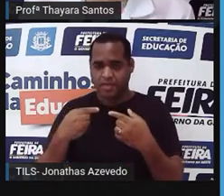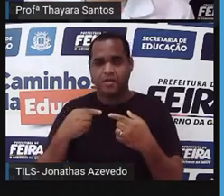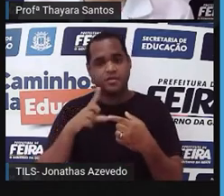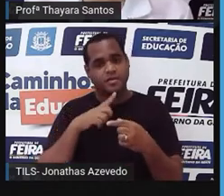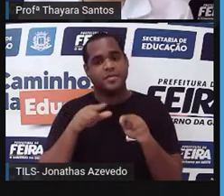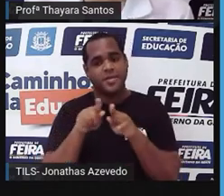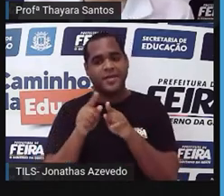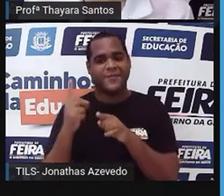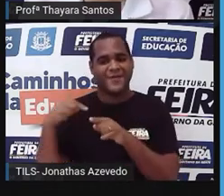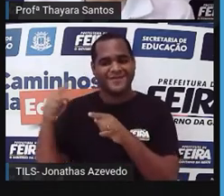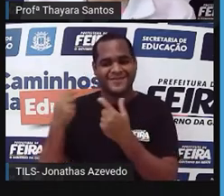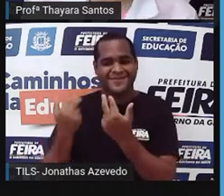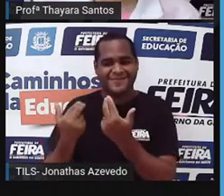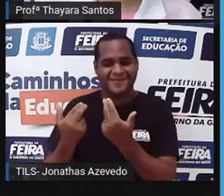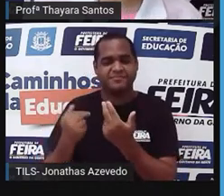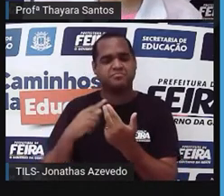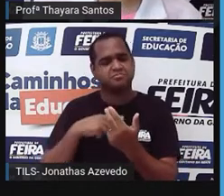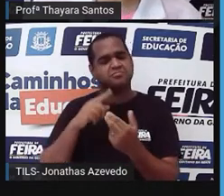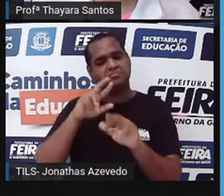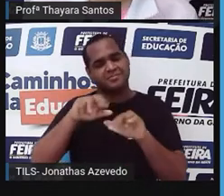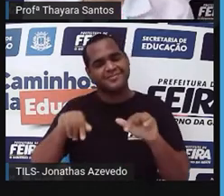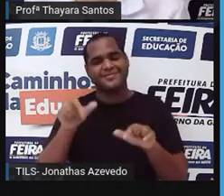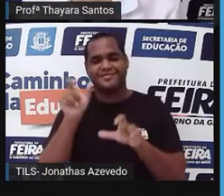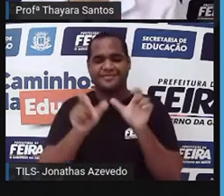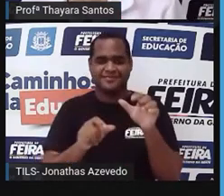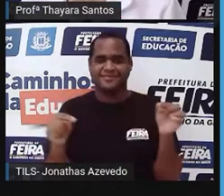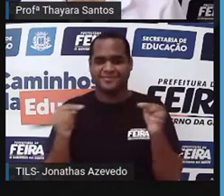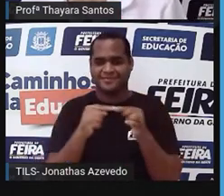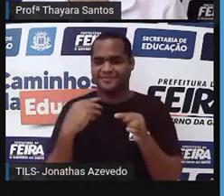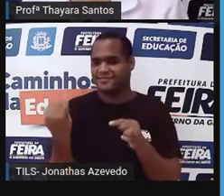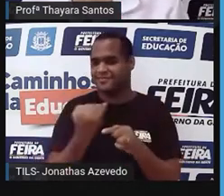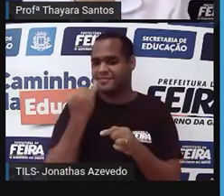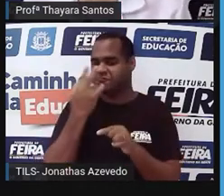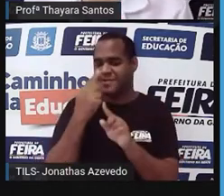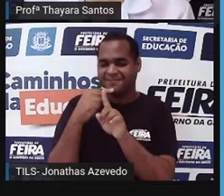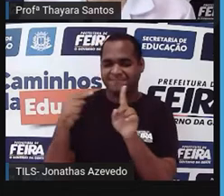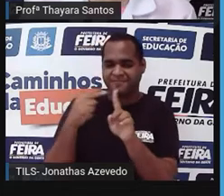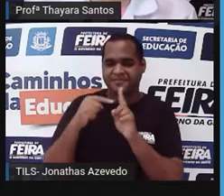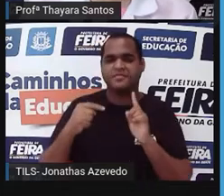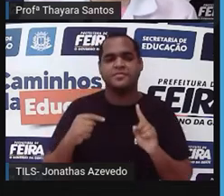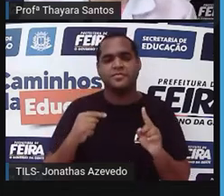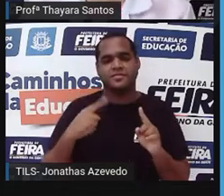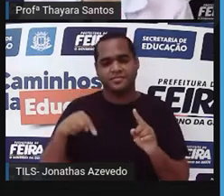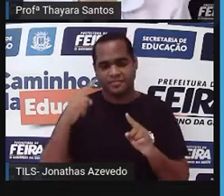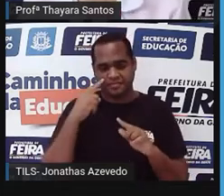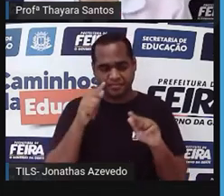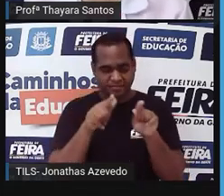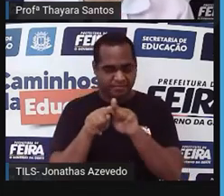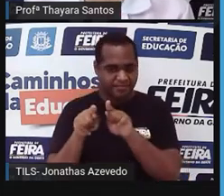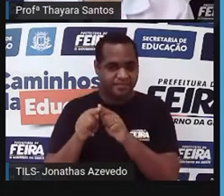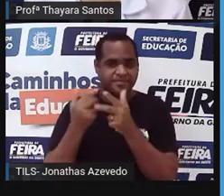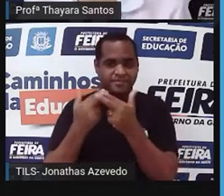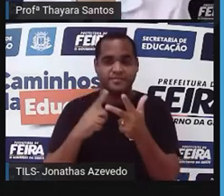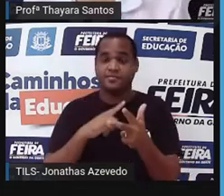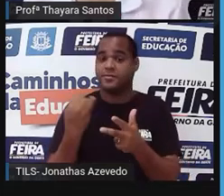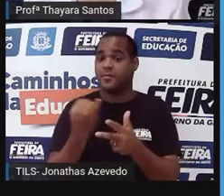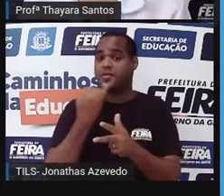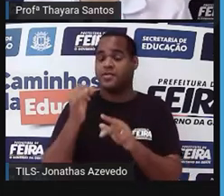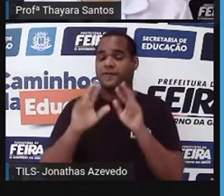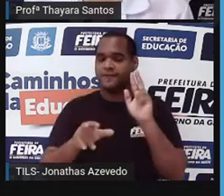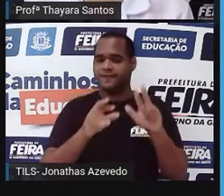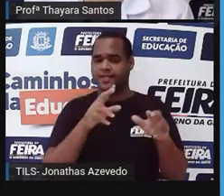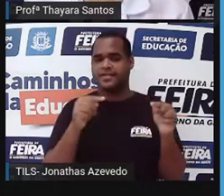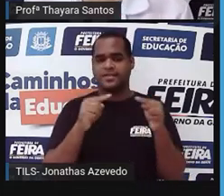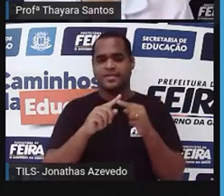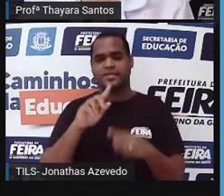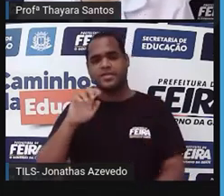gimnospermas. Então aí a gente já viu várias características que são parecidas. A gente viu também uma aí que é muito diferente. Enquanto